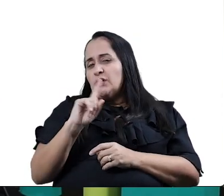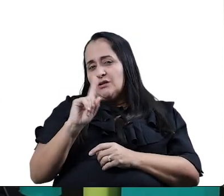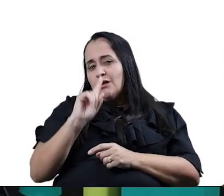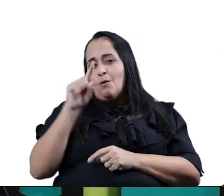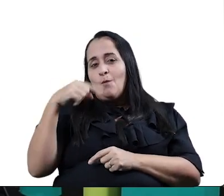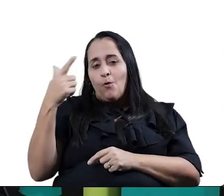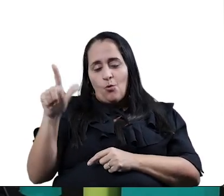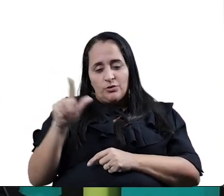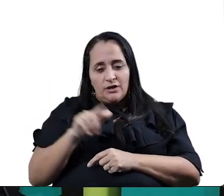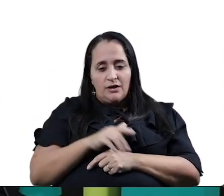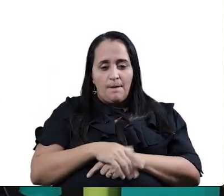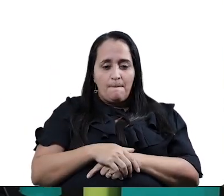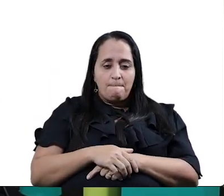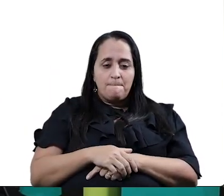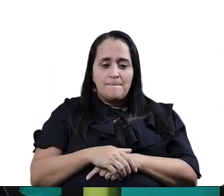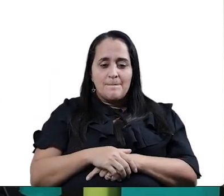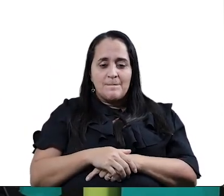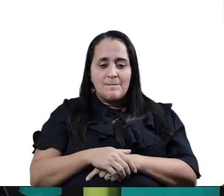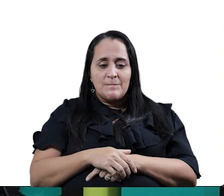para a próxima.